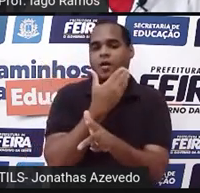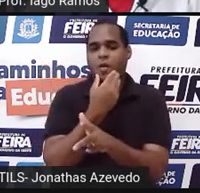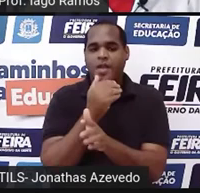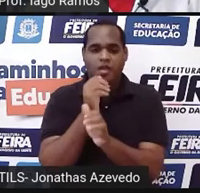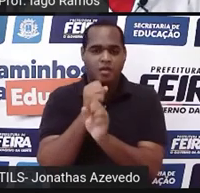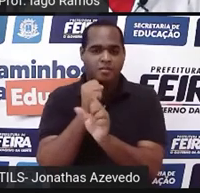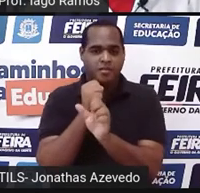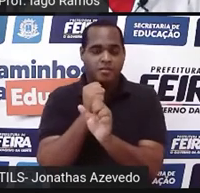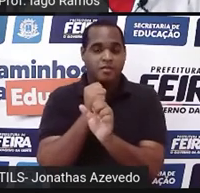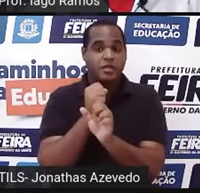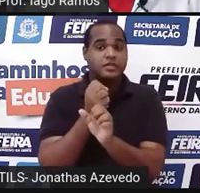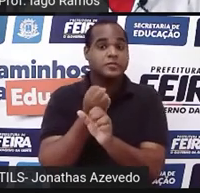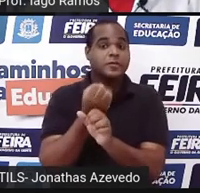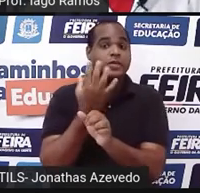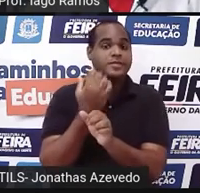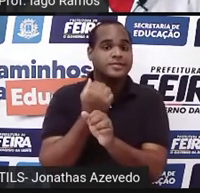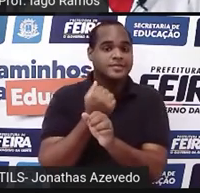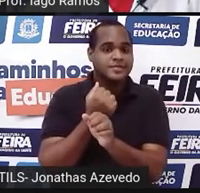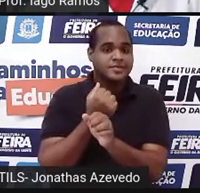dar...